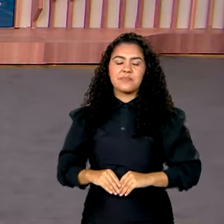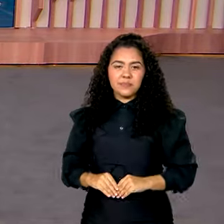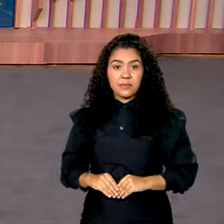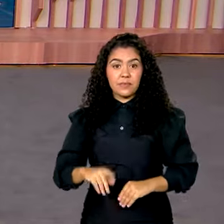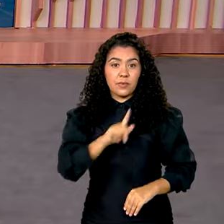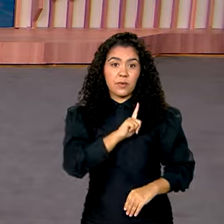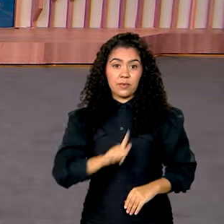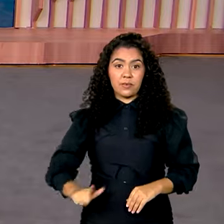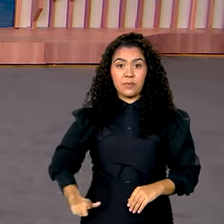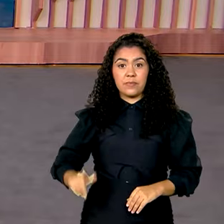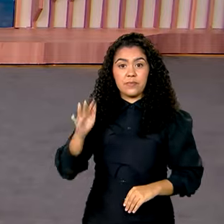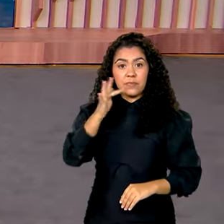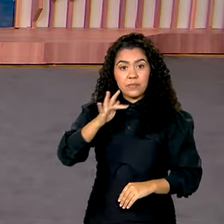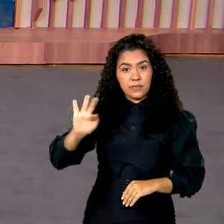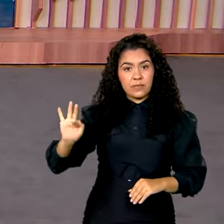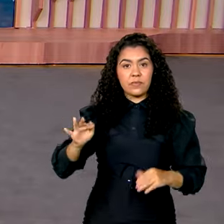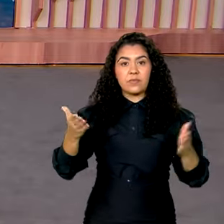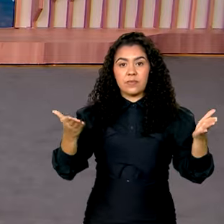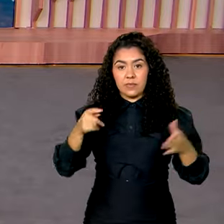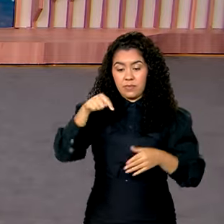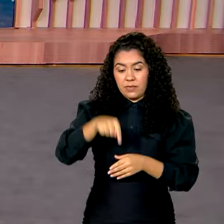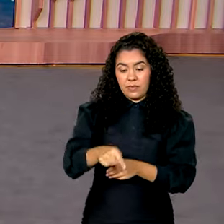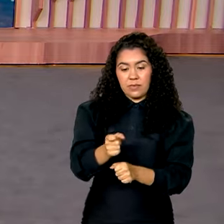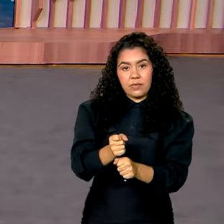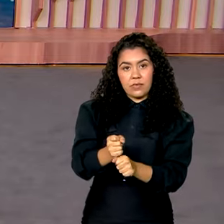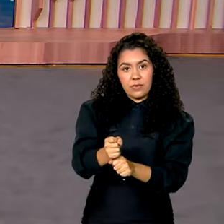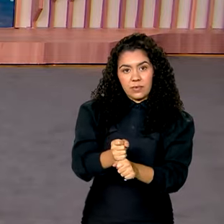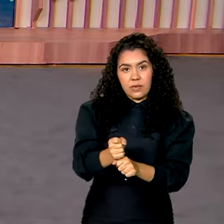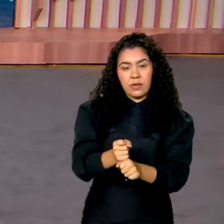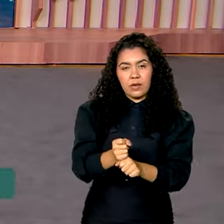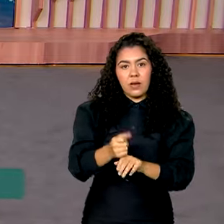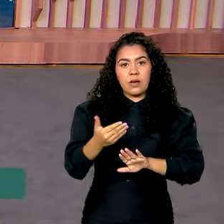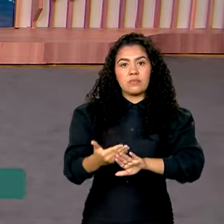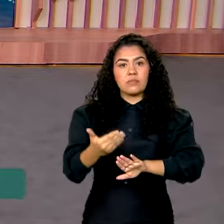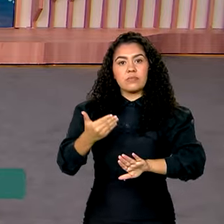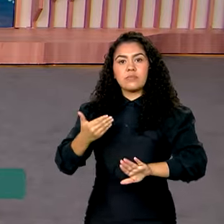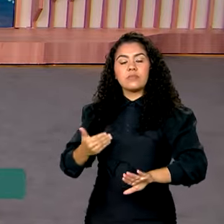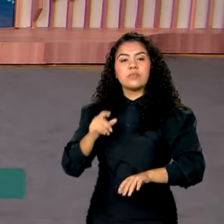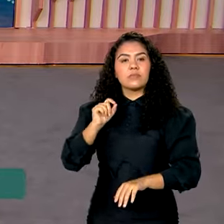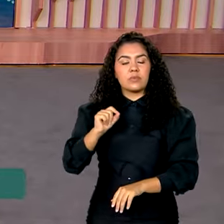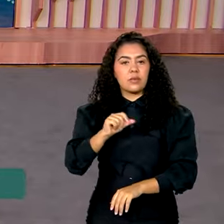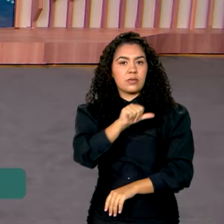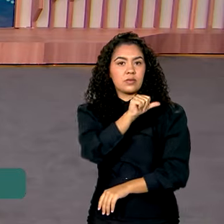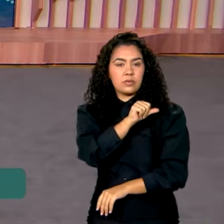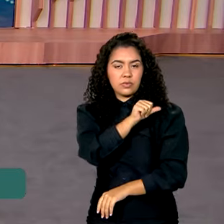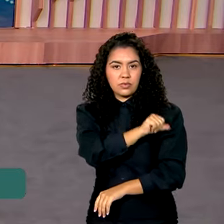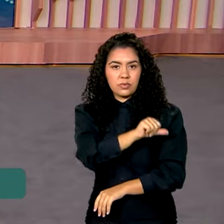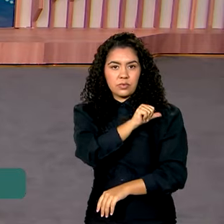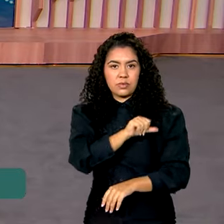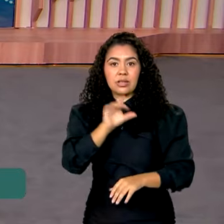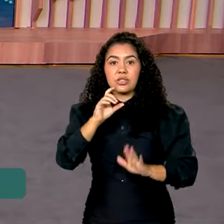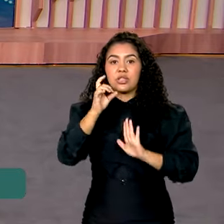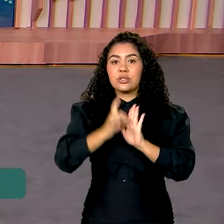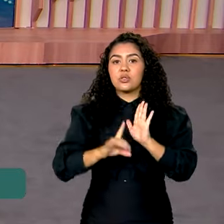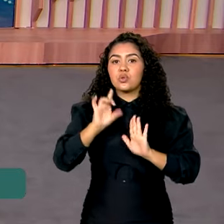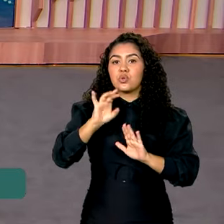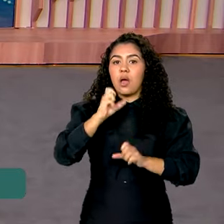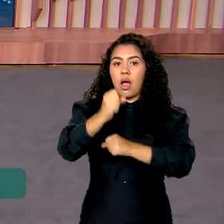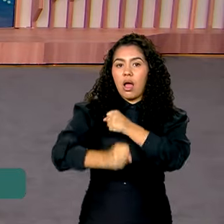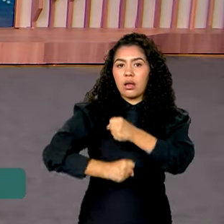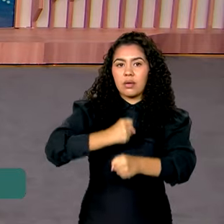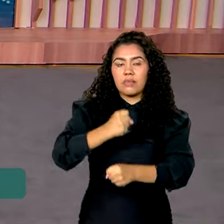O governo federal antecipou para este ano um crédito que o Rio Grande do Sul teria direito apenas no ano que vem. São